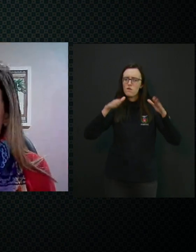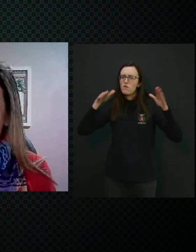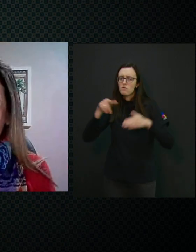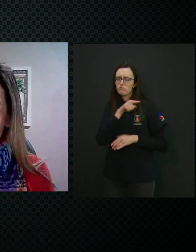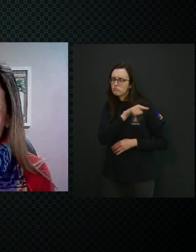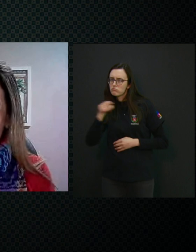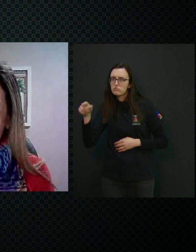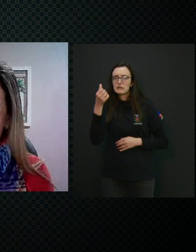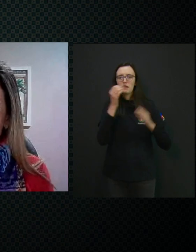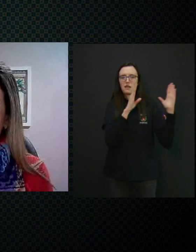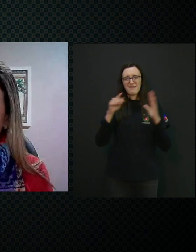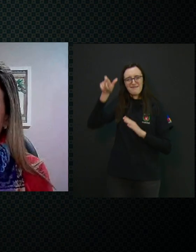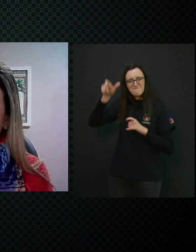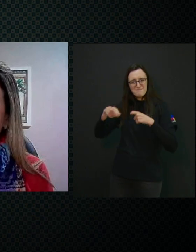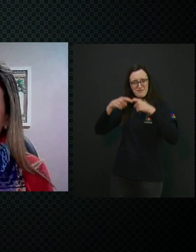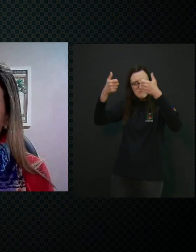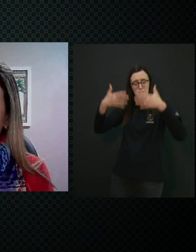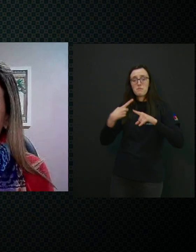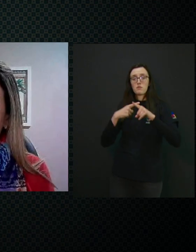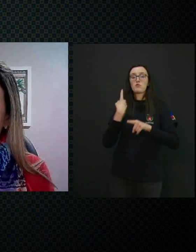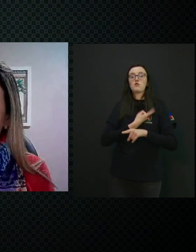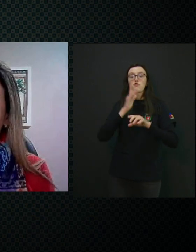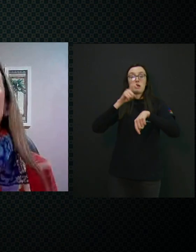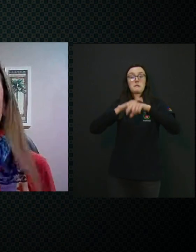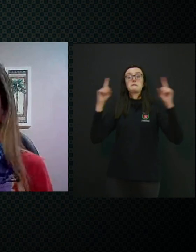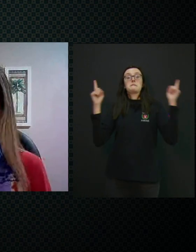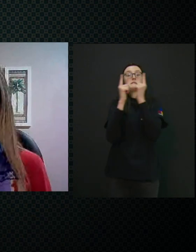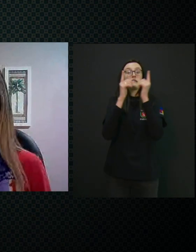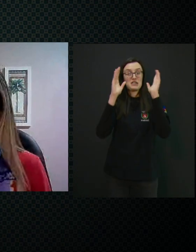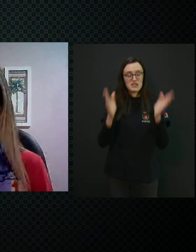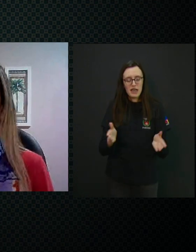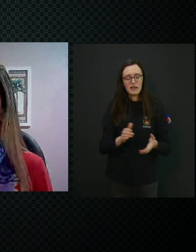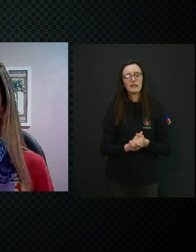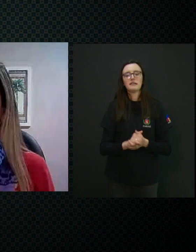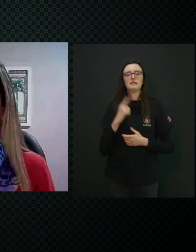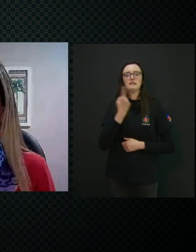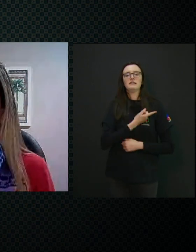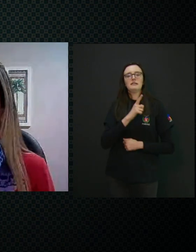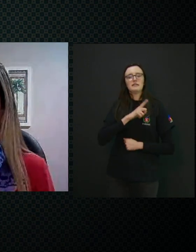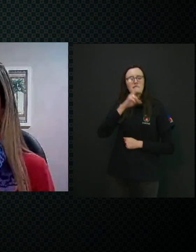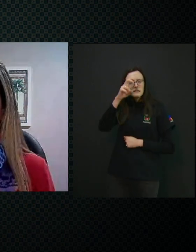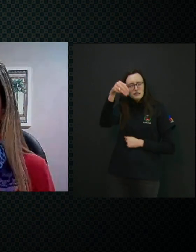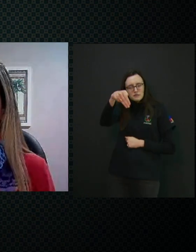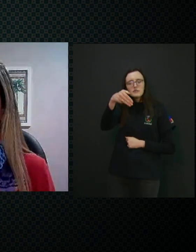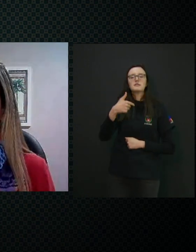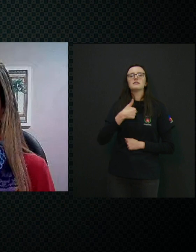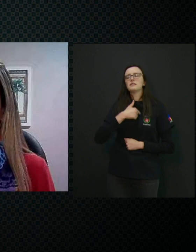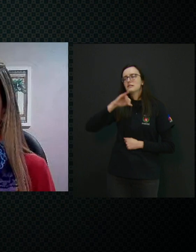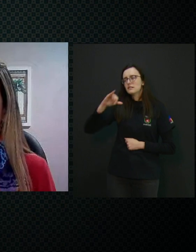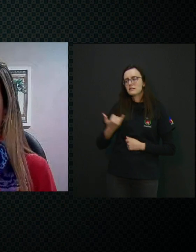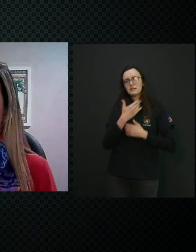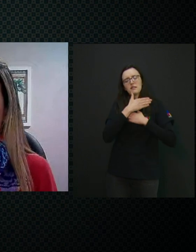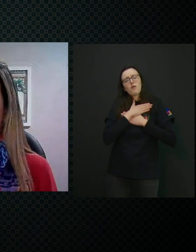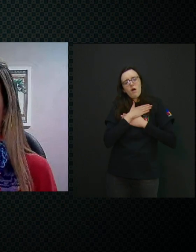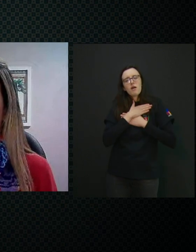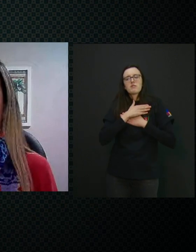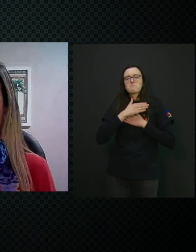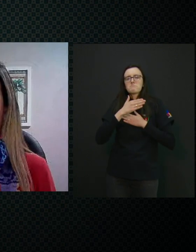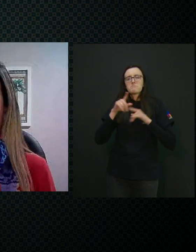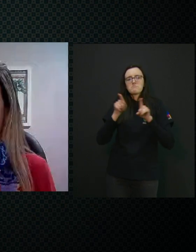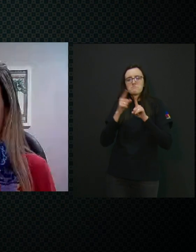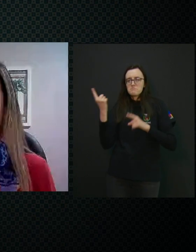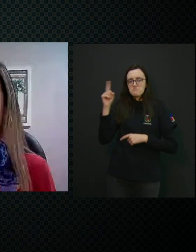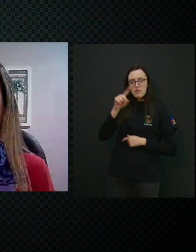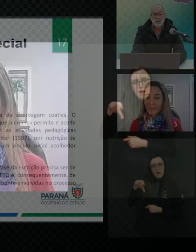questões do Van Dyck, que nós estamos com o nosso tempo curto, nós temos cinco minutos, eu gostaria ainda de trazer a professora